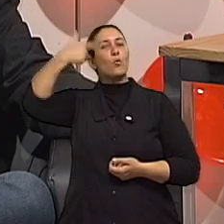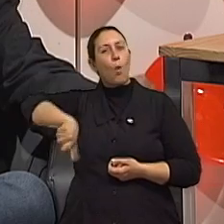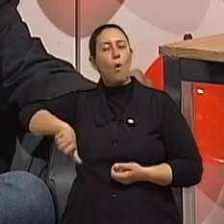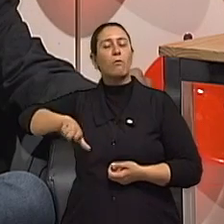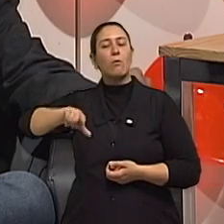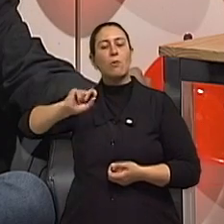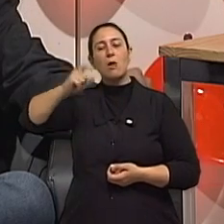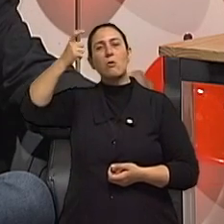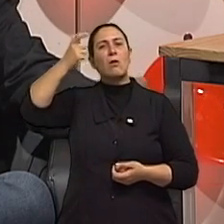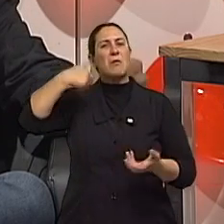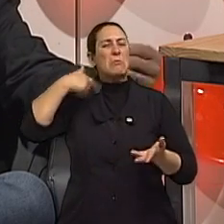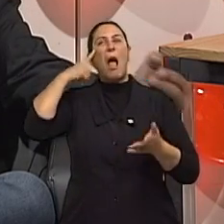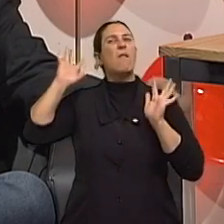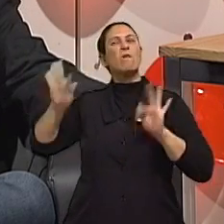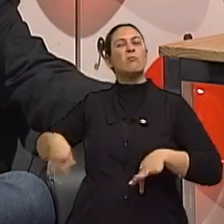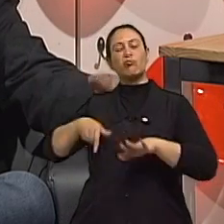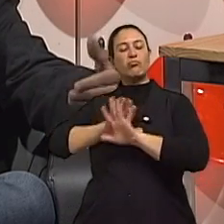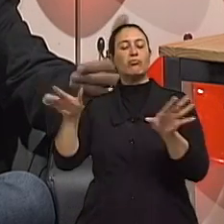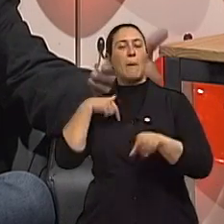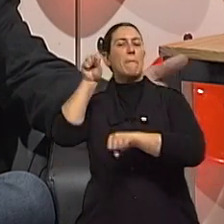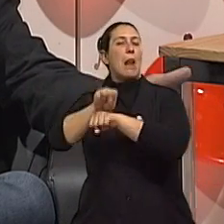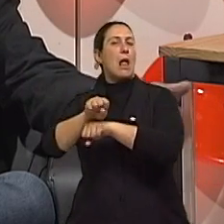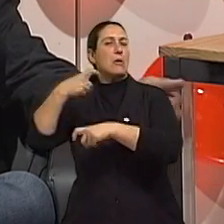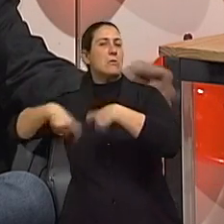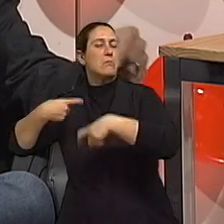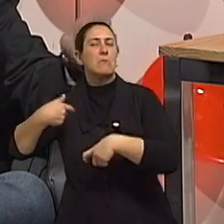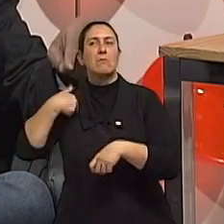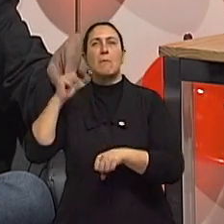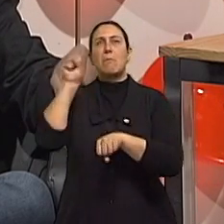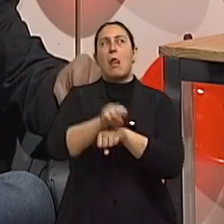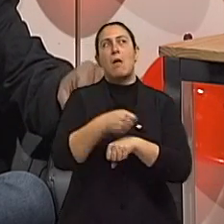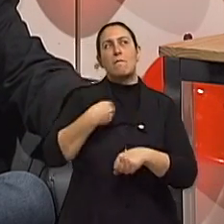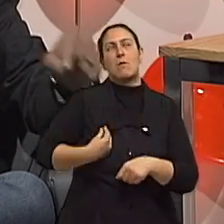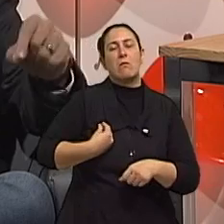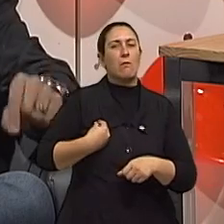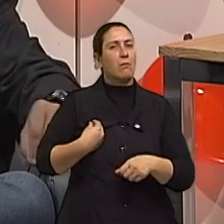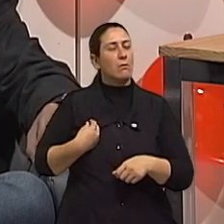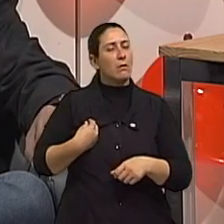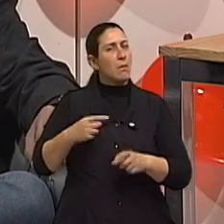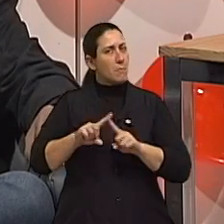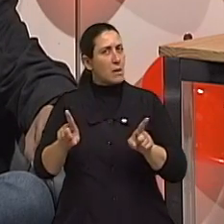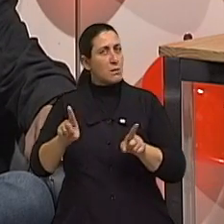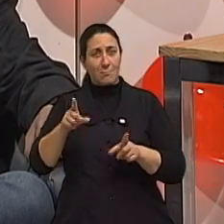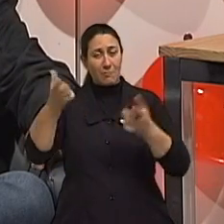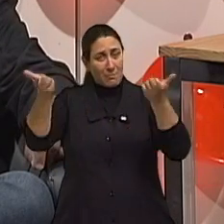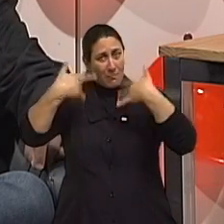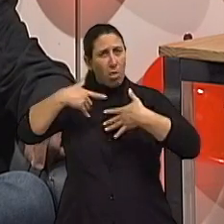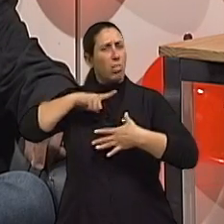repensar esses investimentos na sexualidade, de como é que eu estou fazendo. O desejo não morre.